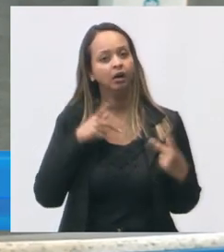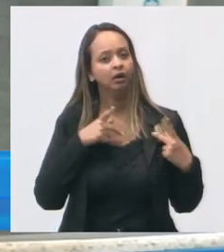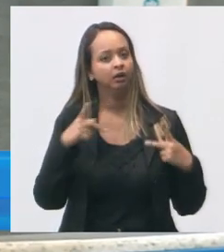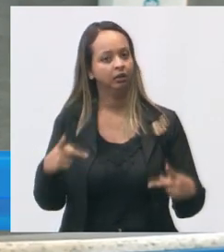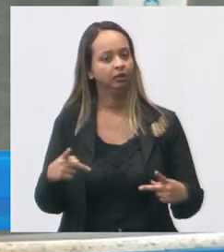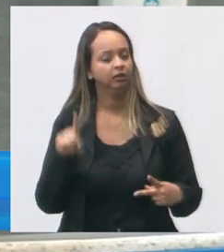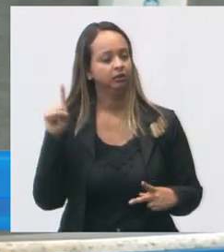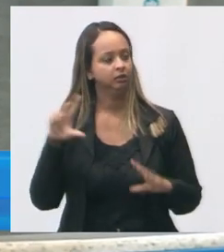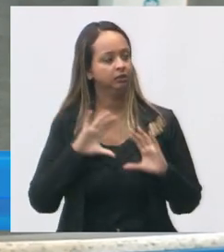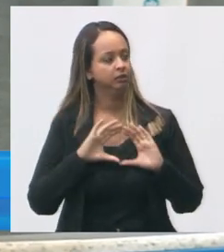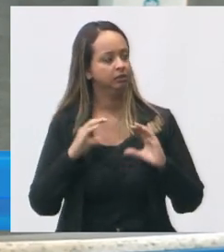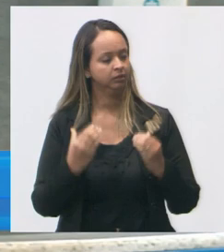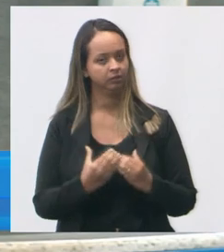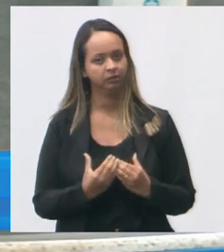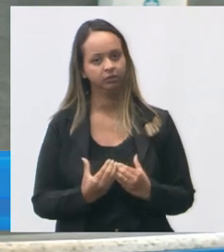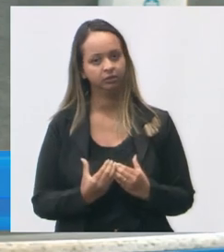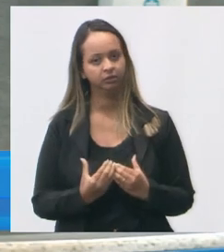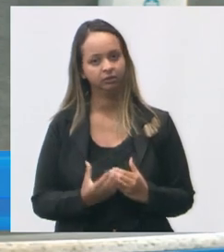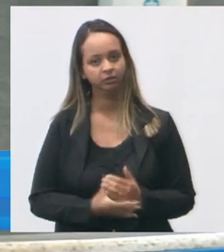a comissão